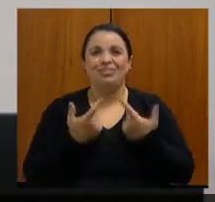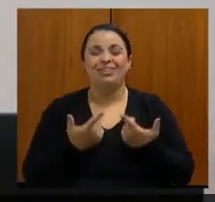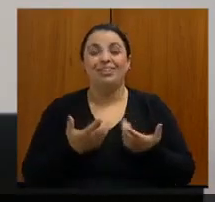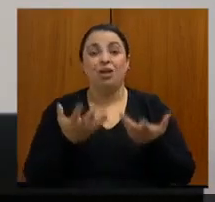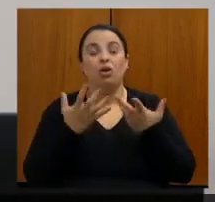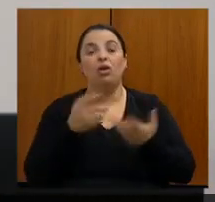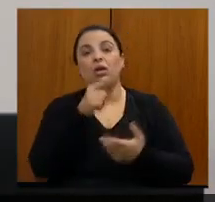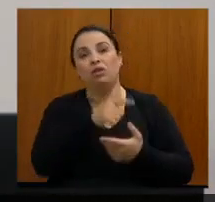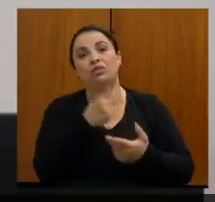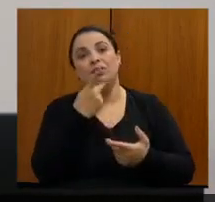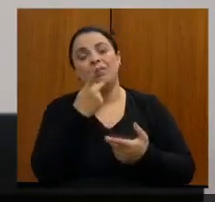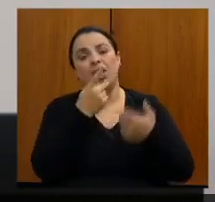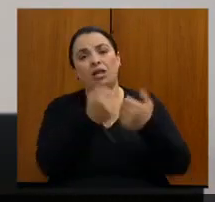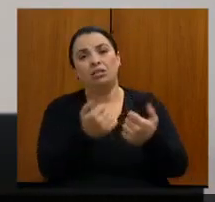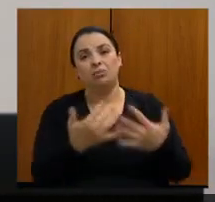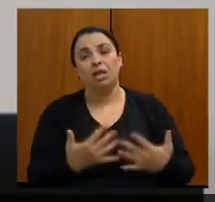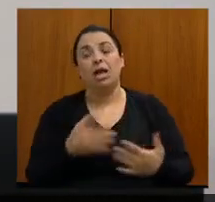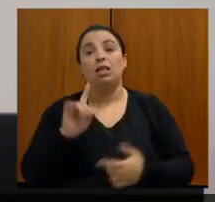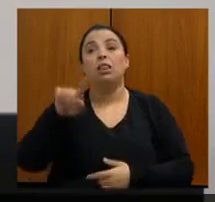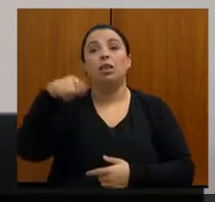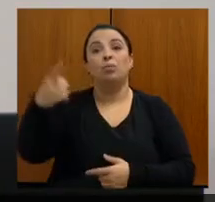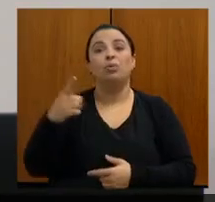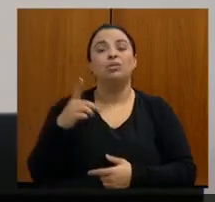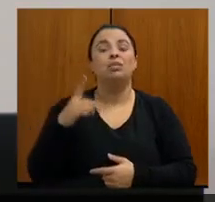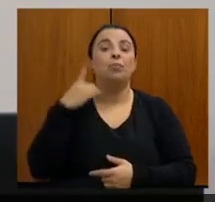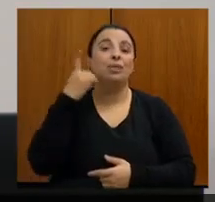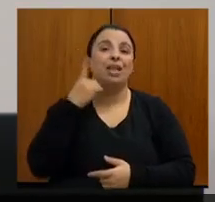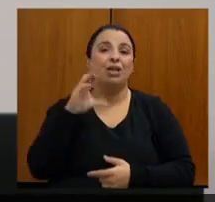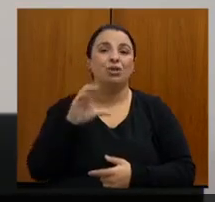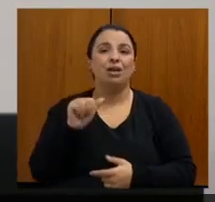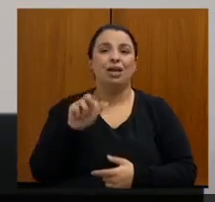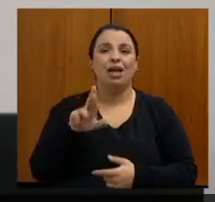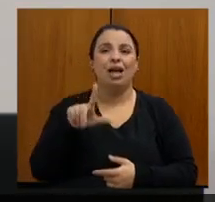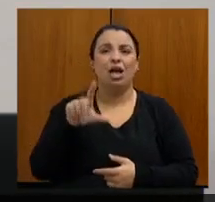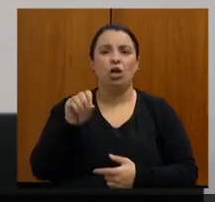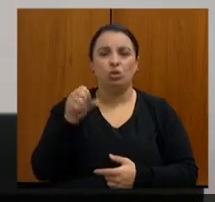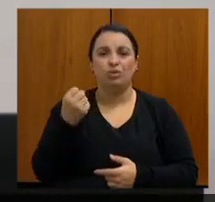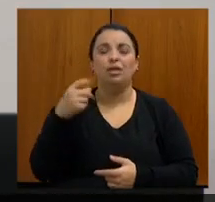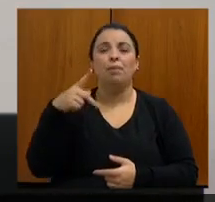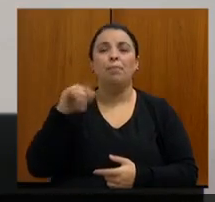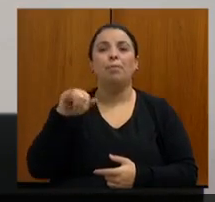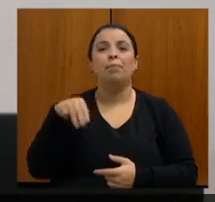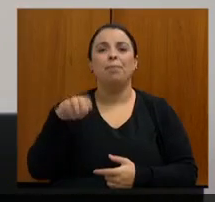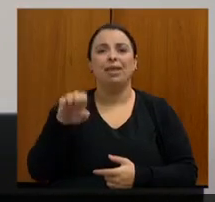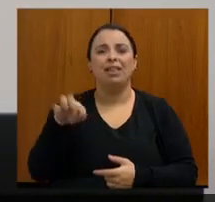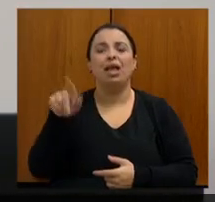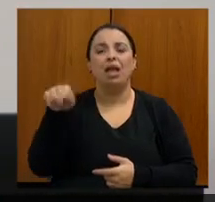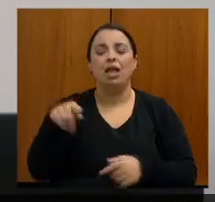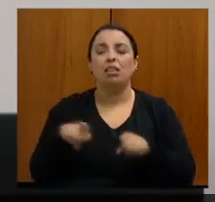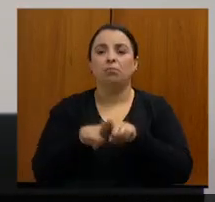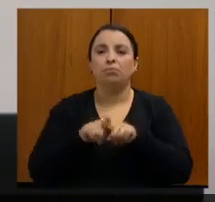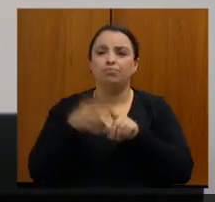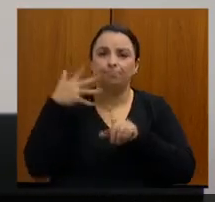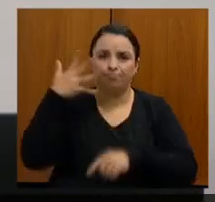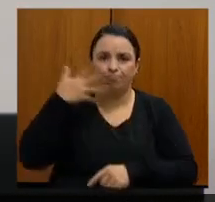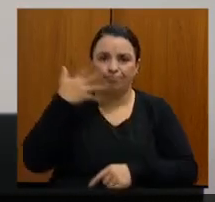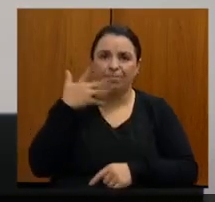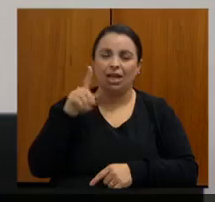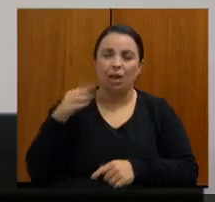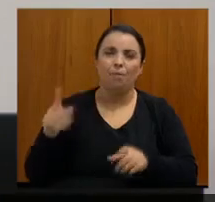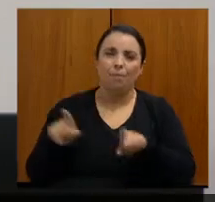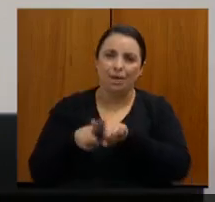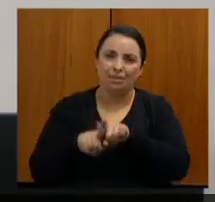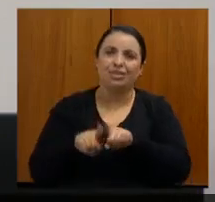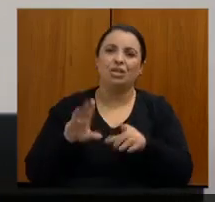deputado Carlos Pimenta, que está aguardando, e ele é um deputado aqui, muito parceiro nosso na Comissão de Saúde. Eu quero ouvir também